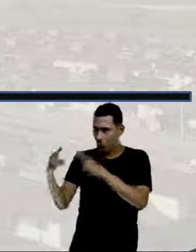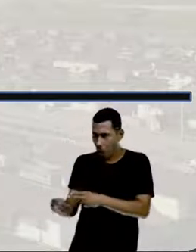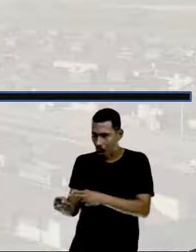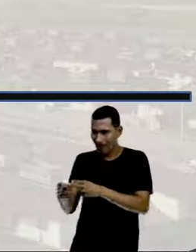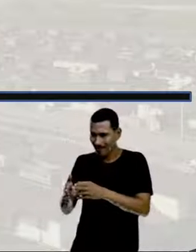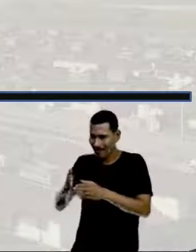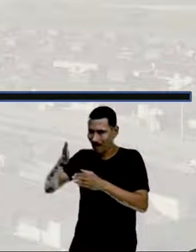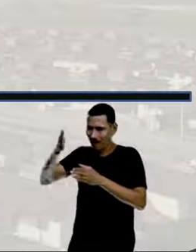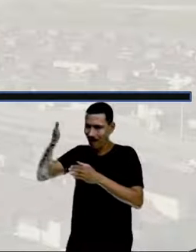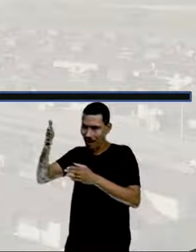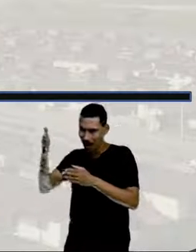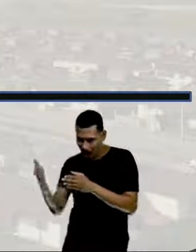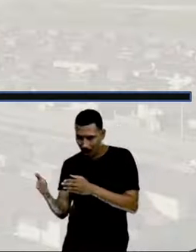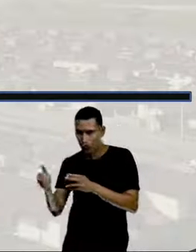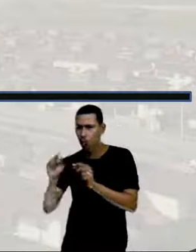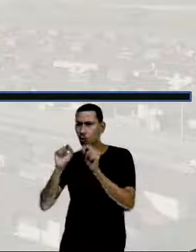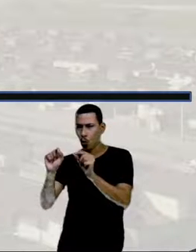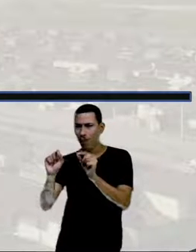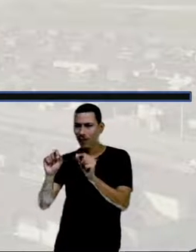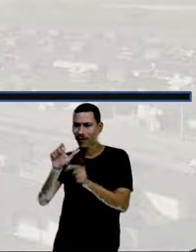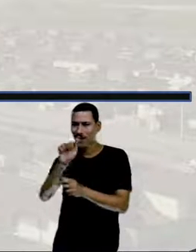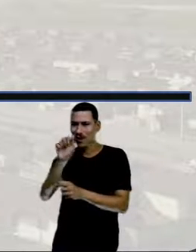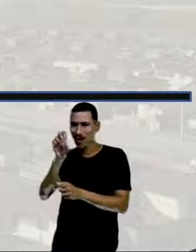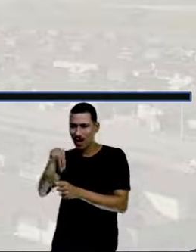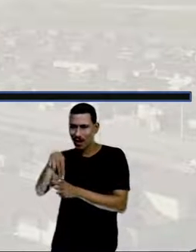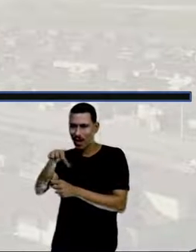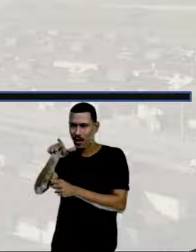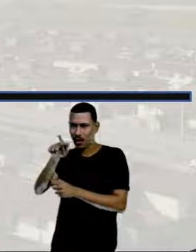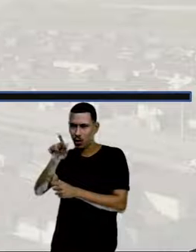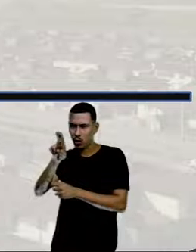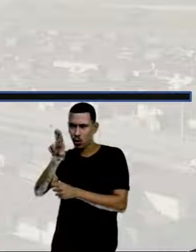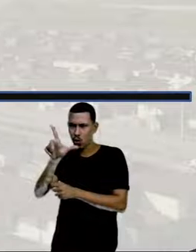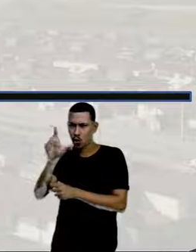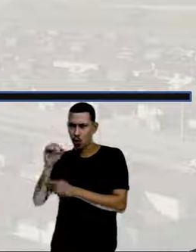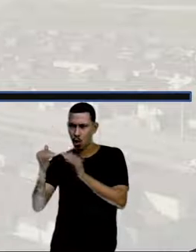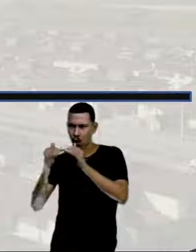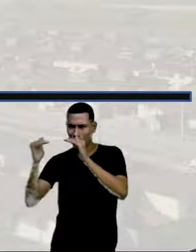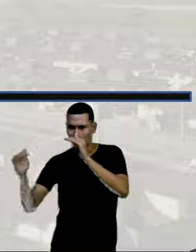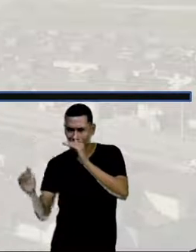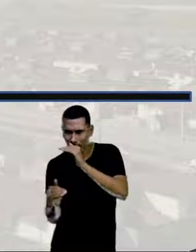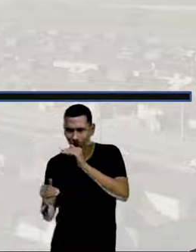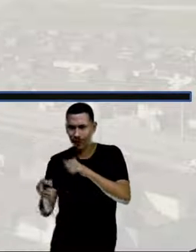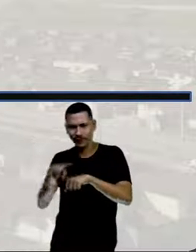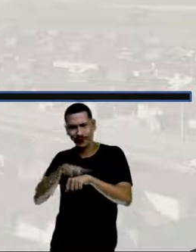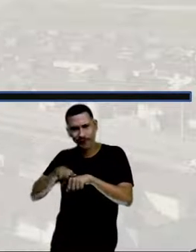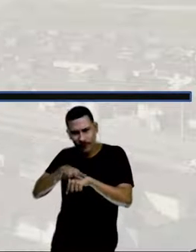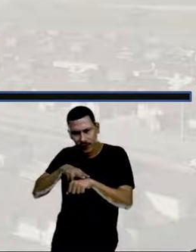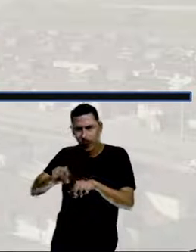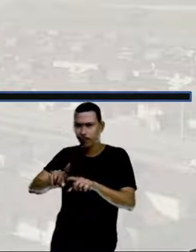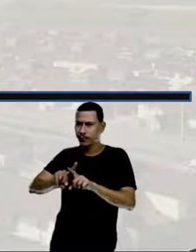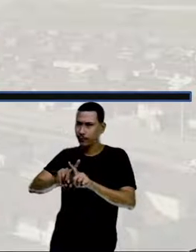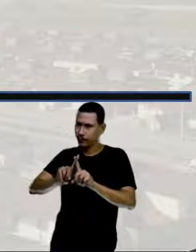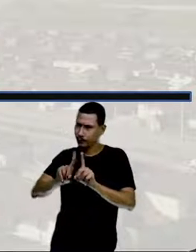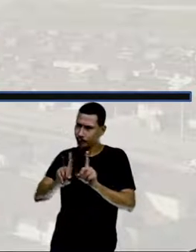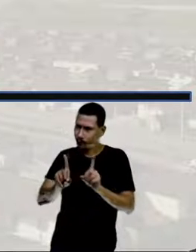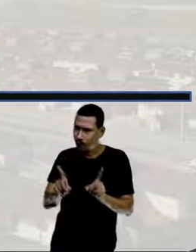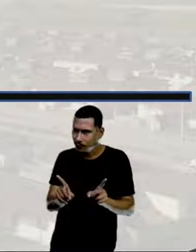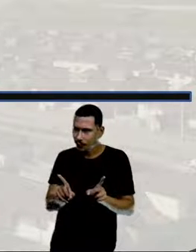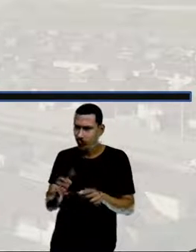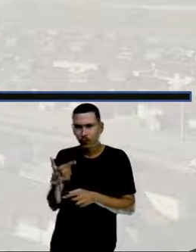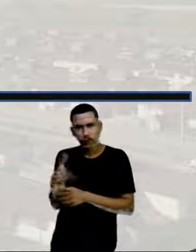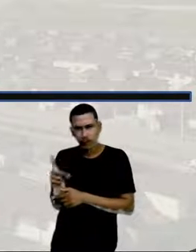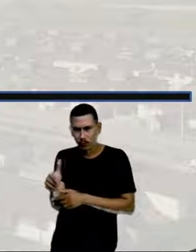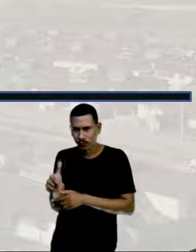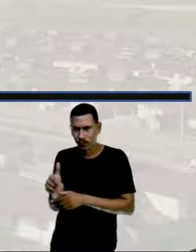lado do ângulo daqui de baixo, o verde. Porém, tá certo? Eles não